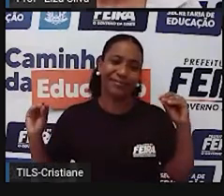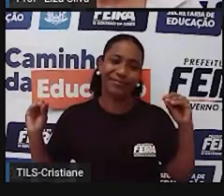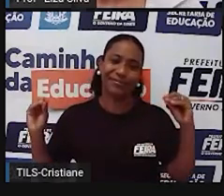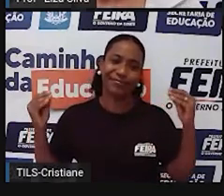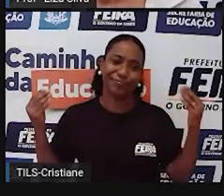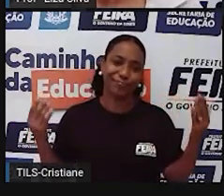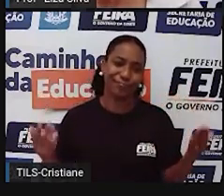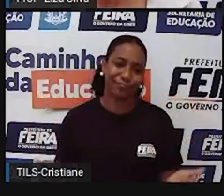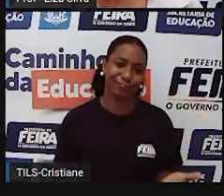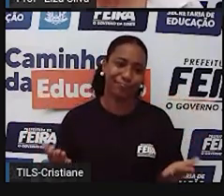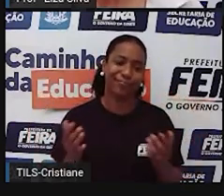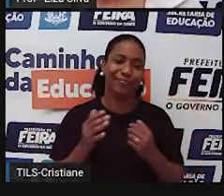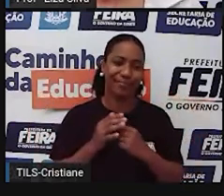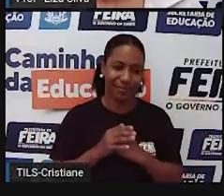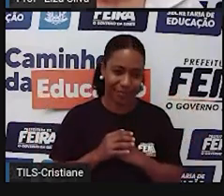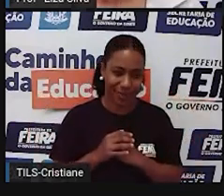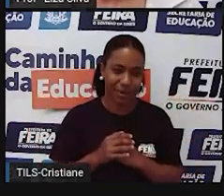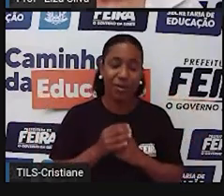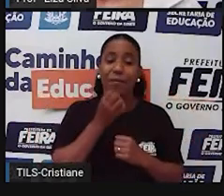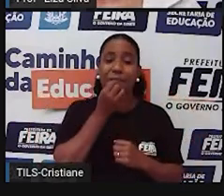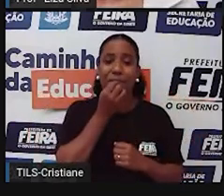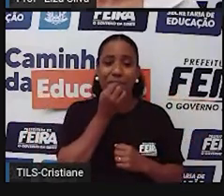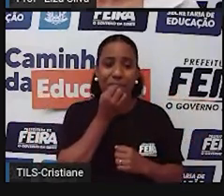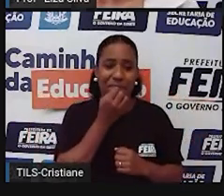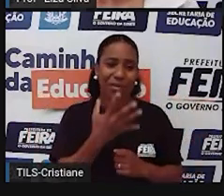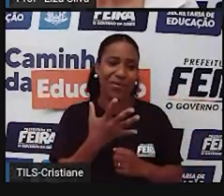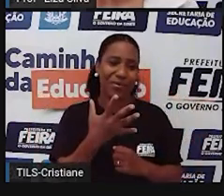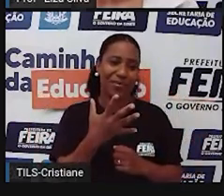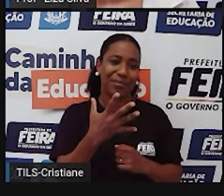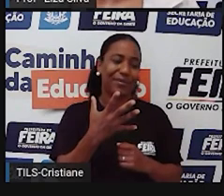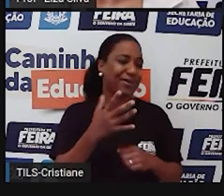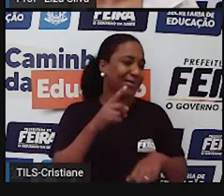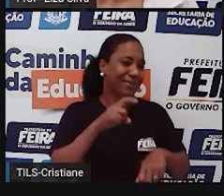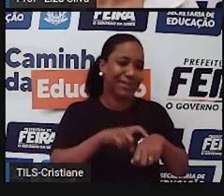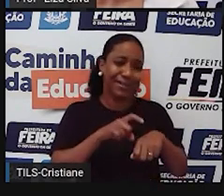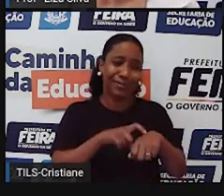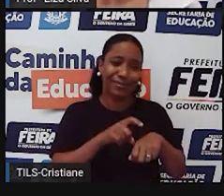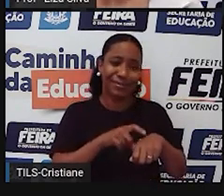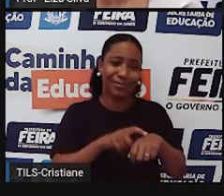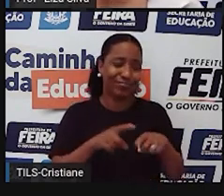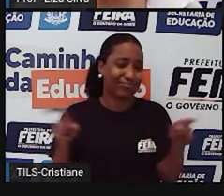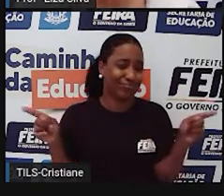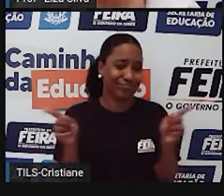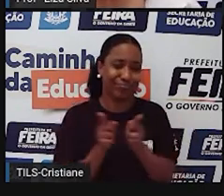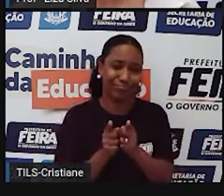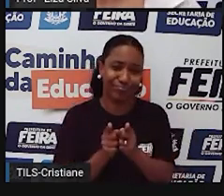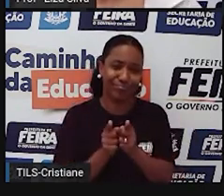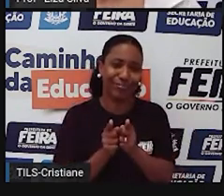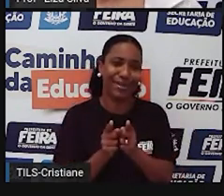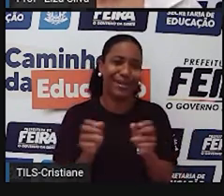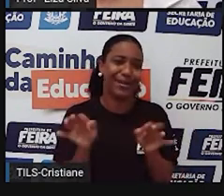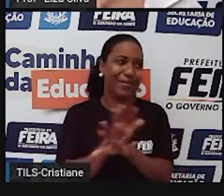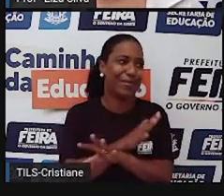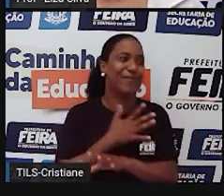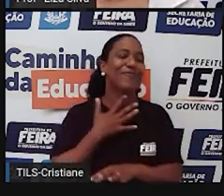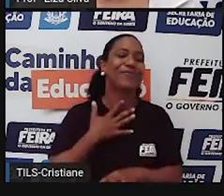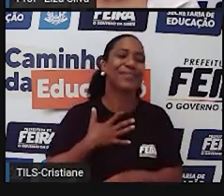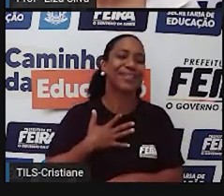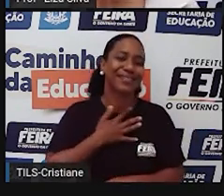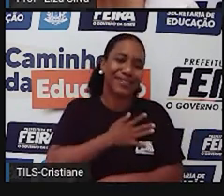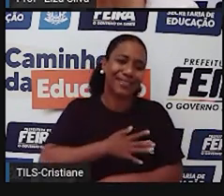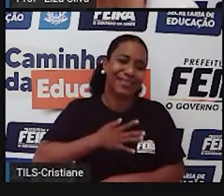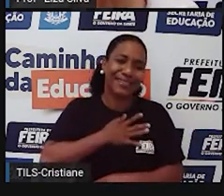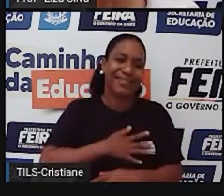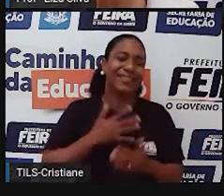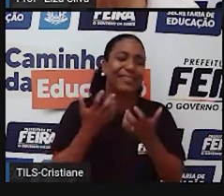é para quando algo bom irá se encerrar. E a gente fica com aquele gostinho de quero mais. Como, por exemplo, a